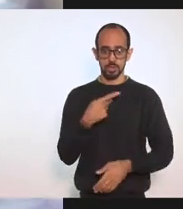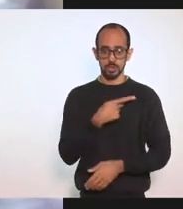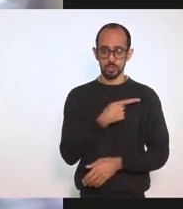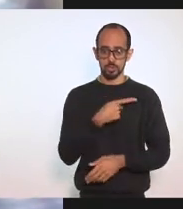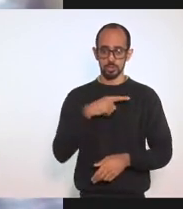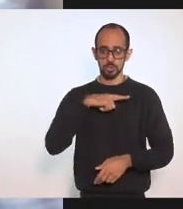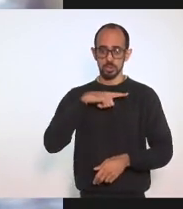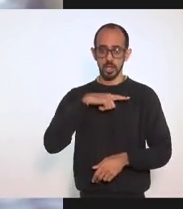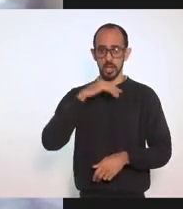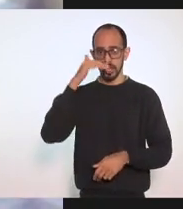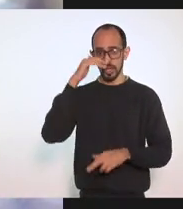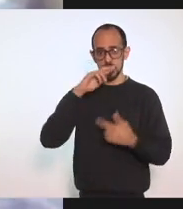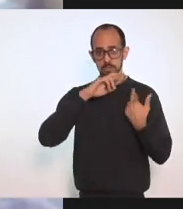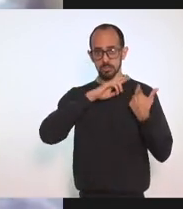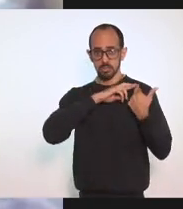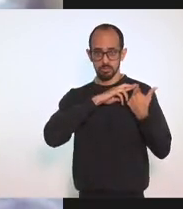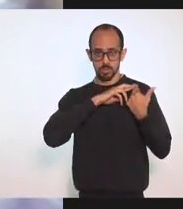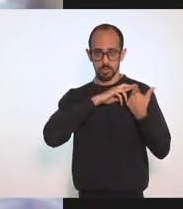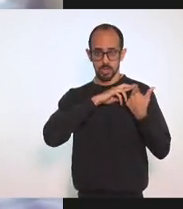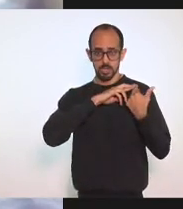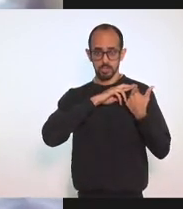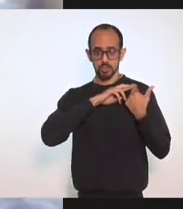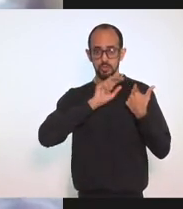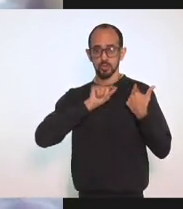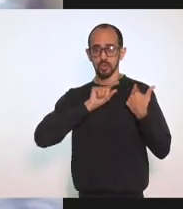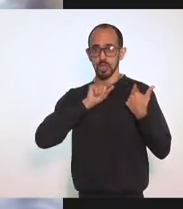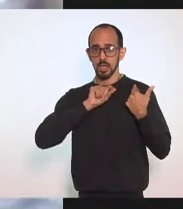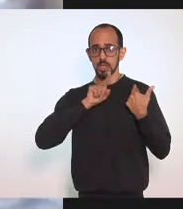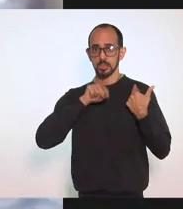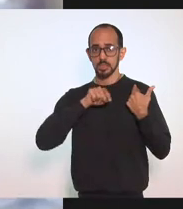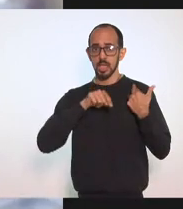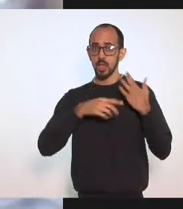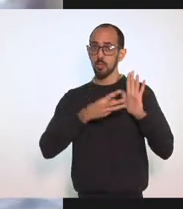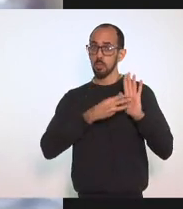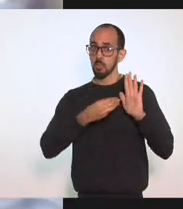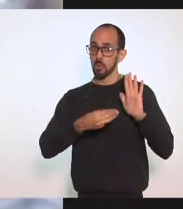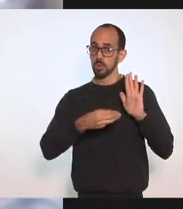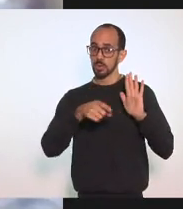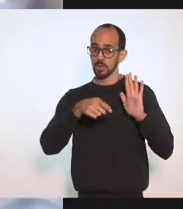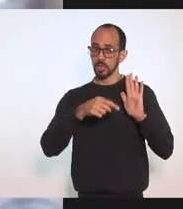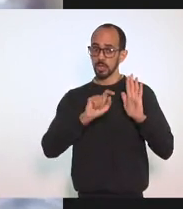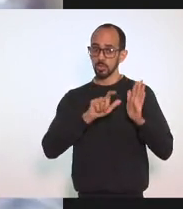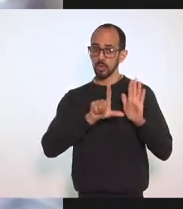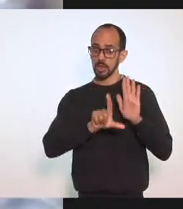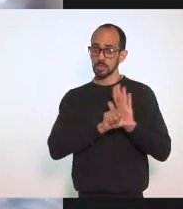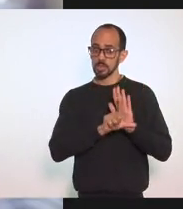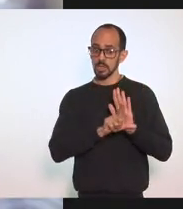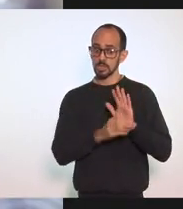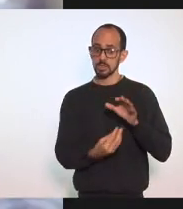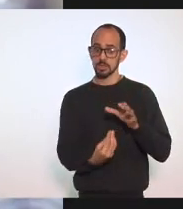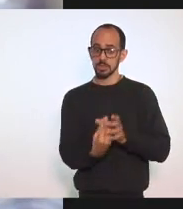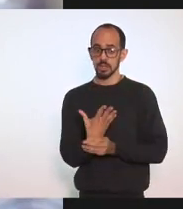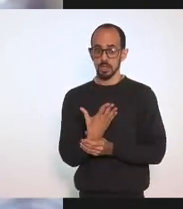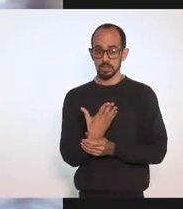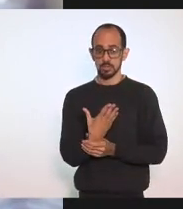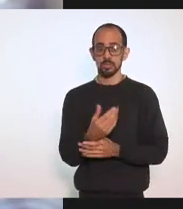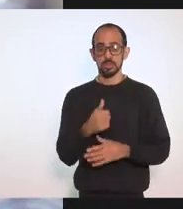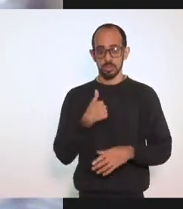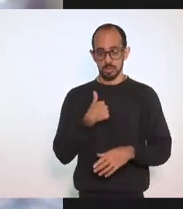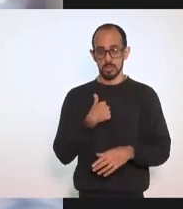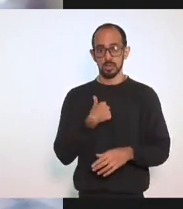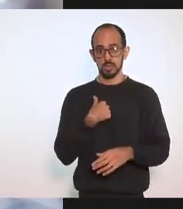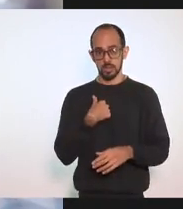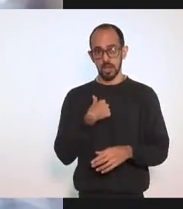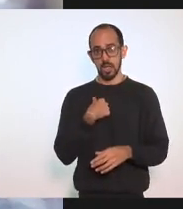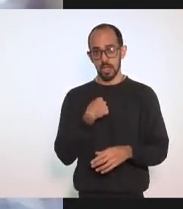responsabilidade Em serem Exemplo Do cumprimento Das leis Estabelecidas E acreditem Tem